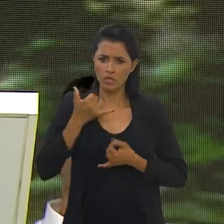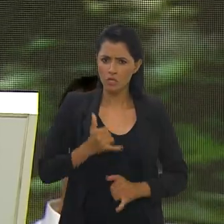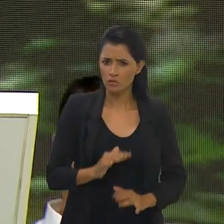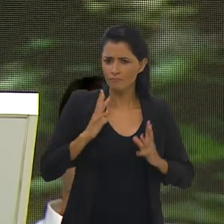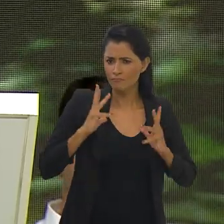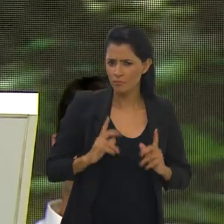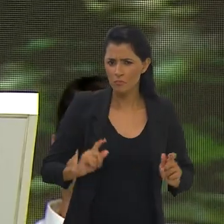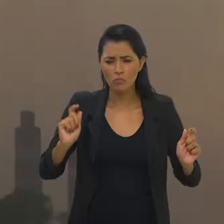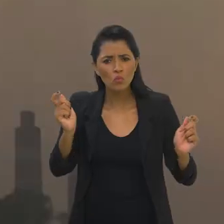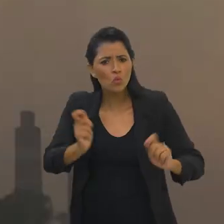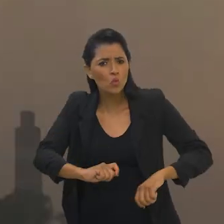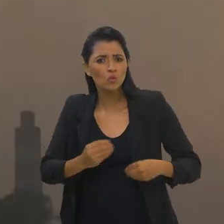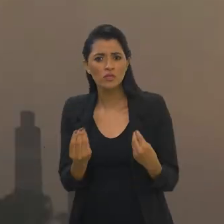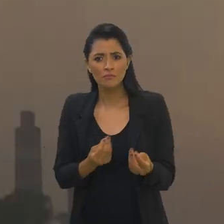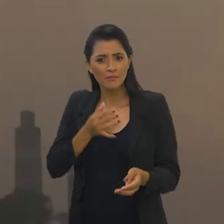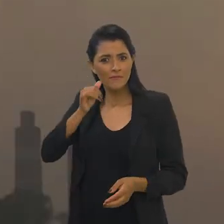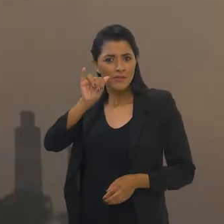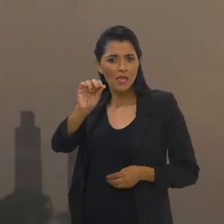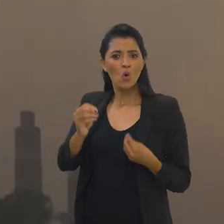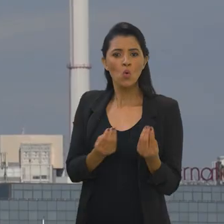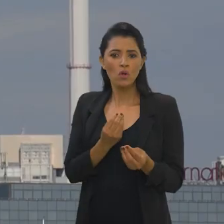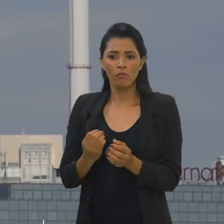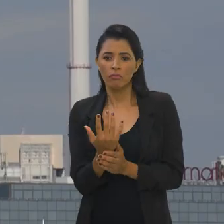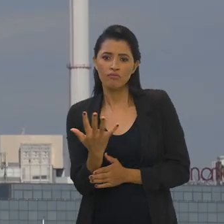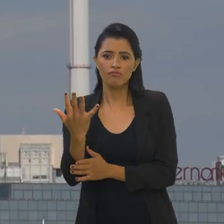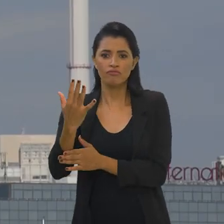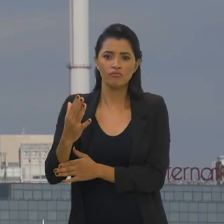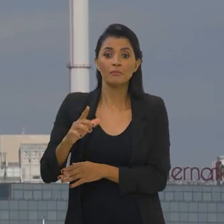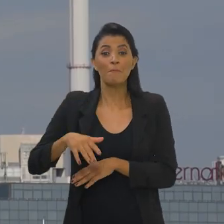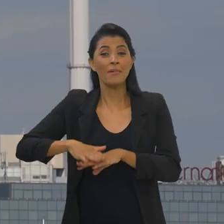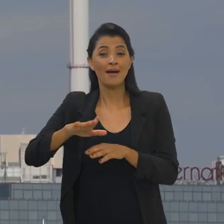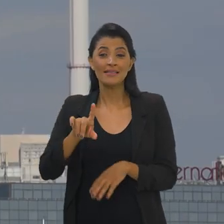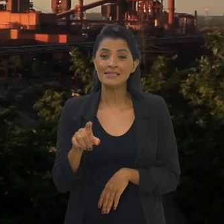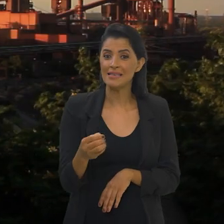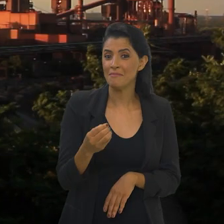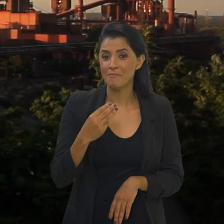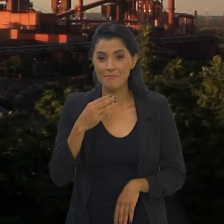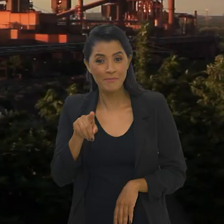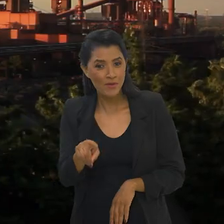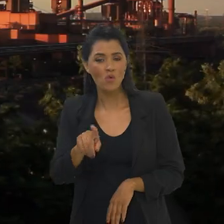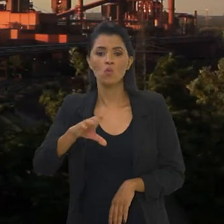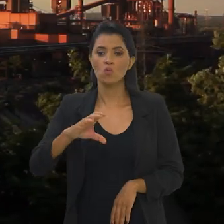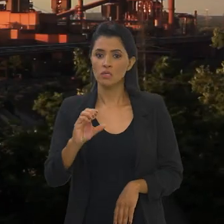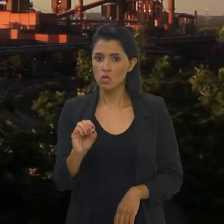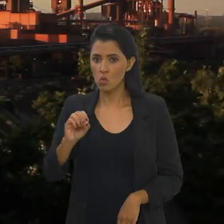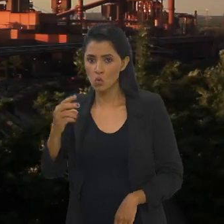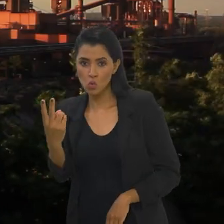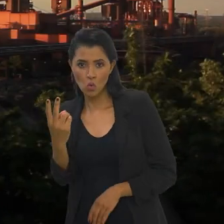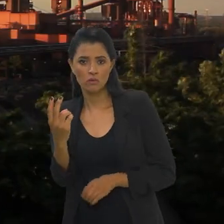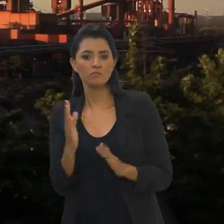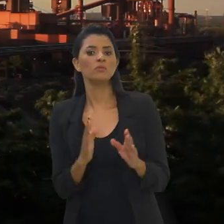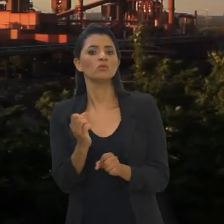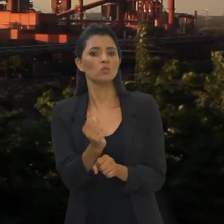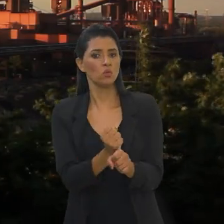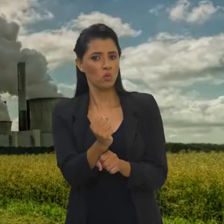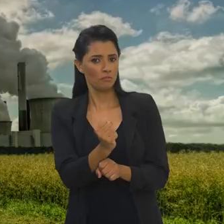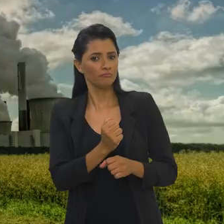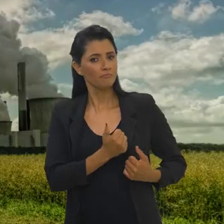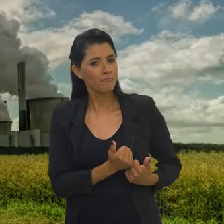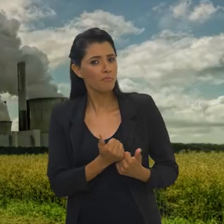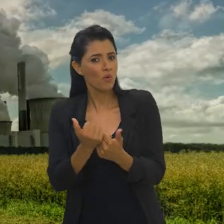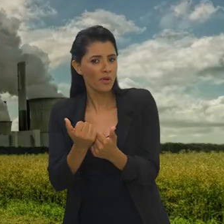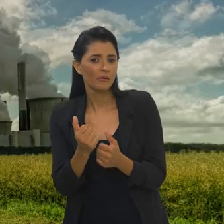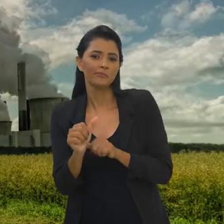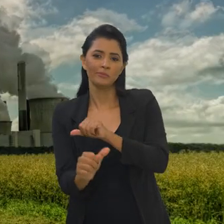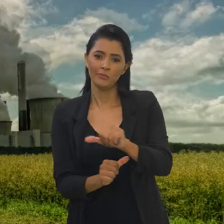produzida, será possível evitar a emissão de mais de 100 mil toneladas de gás carbônico anualmente, apoiando